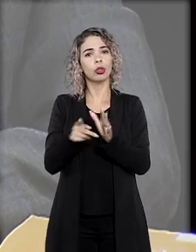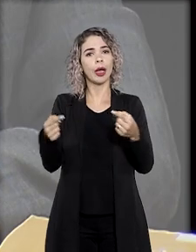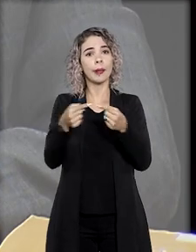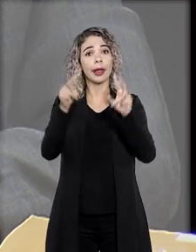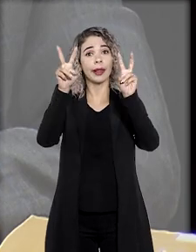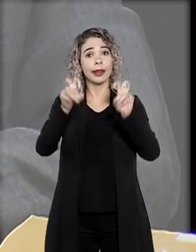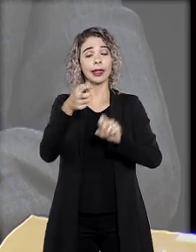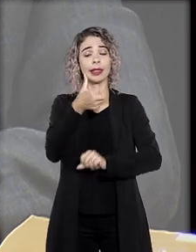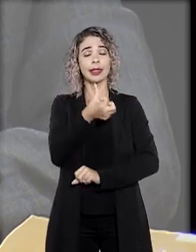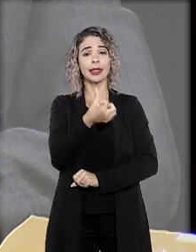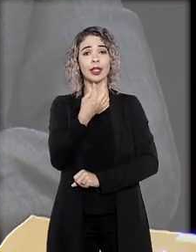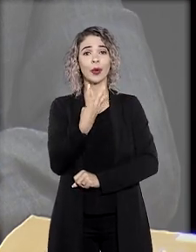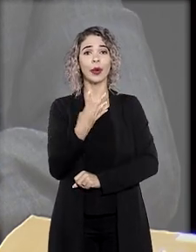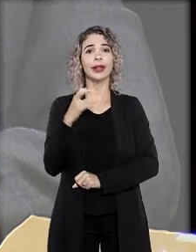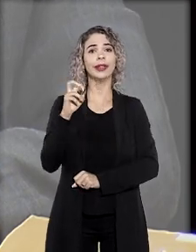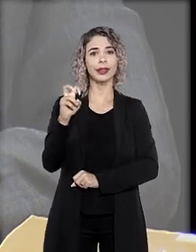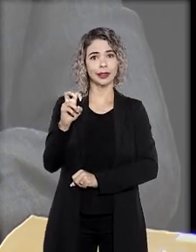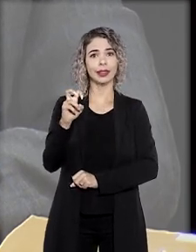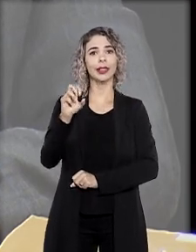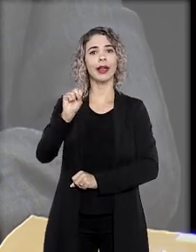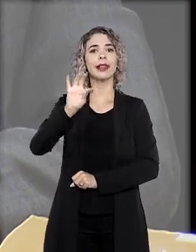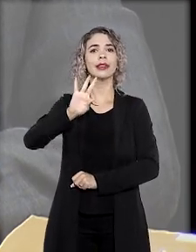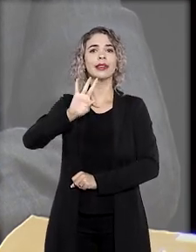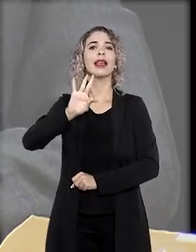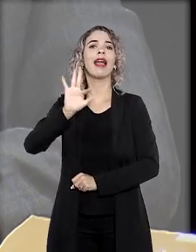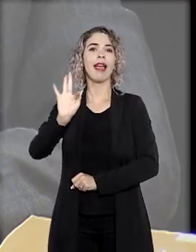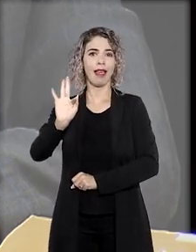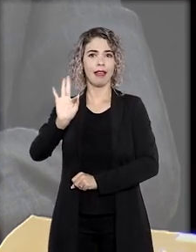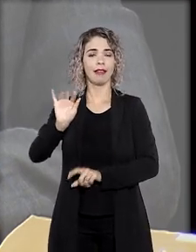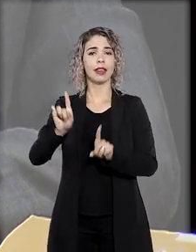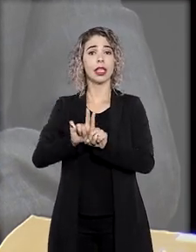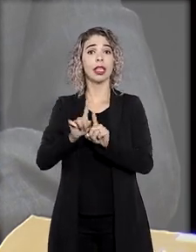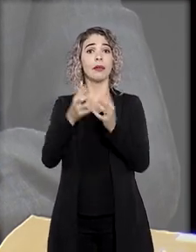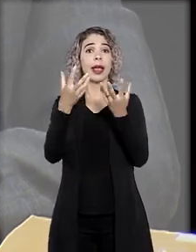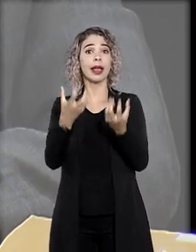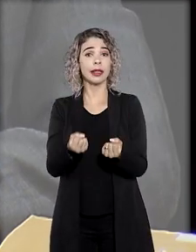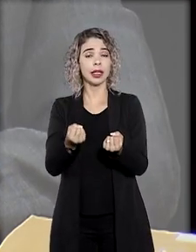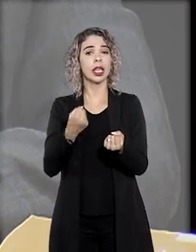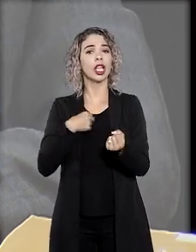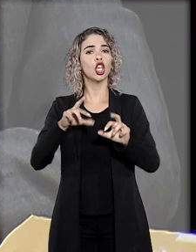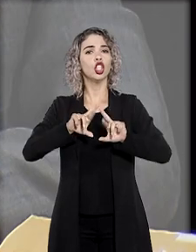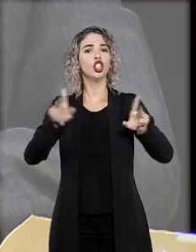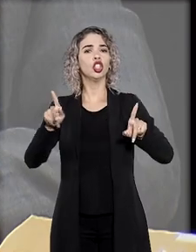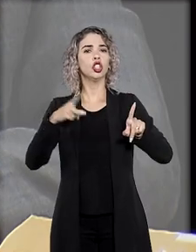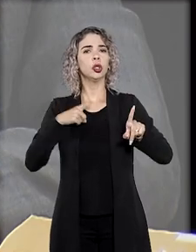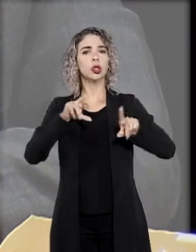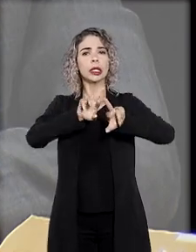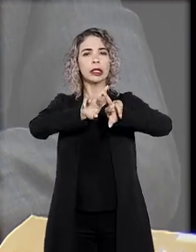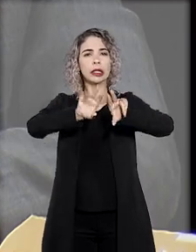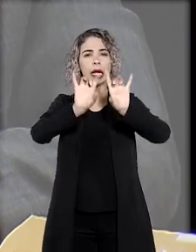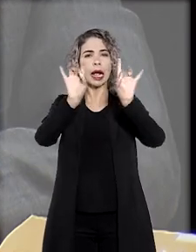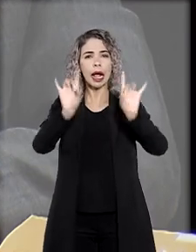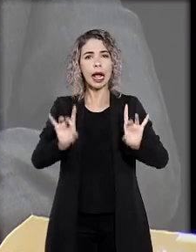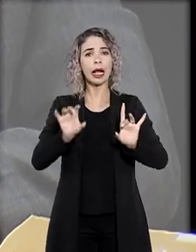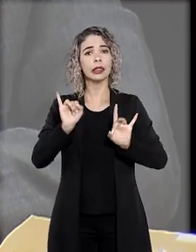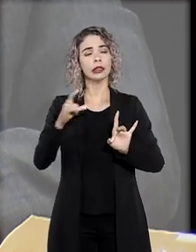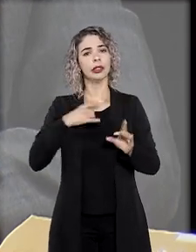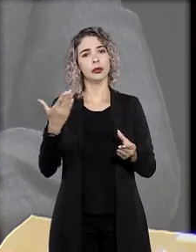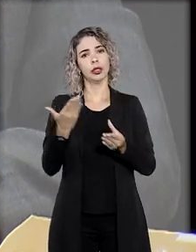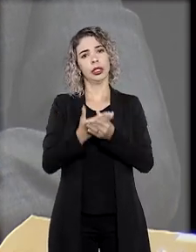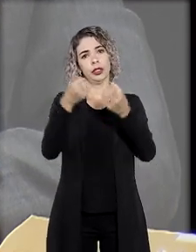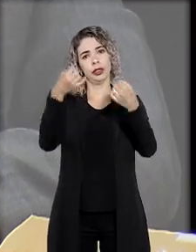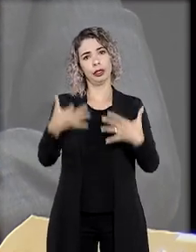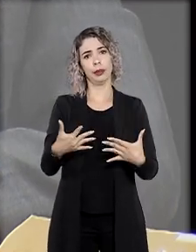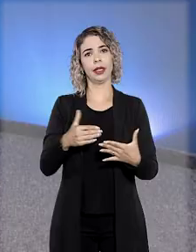na aplicabilidade do tema 645 do STF ou no reconhecimento de distinção entre ele e a hipótese